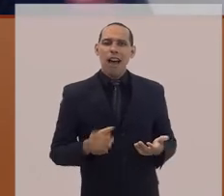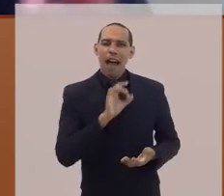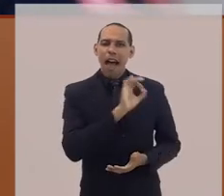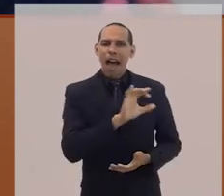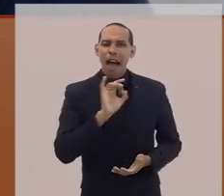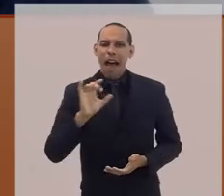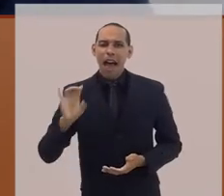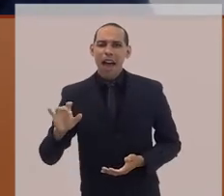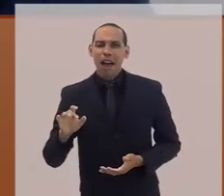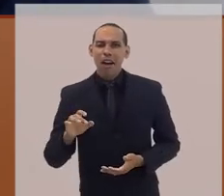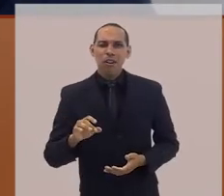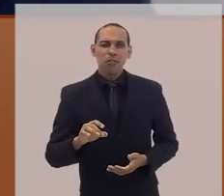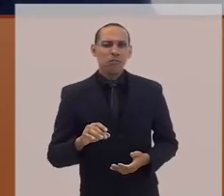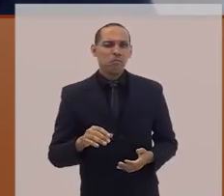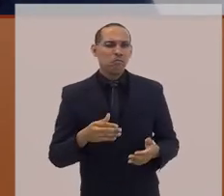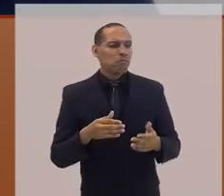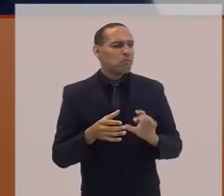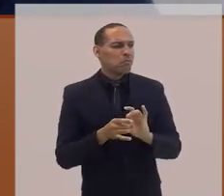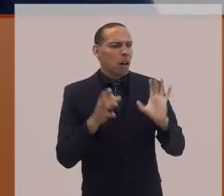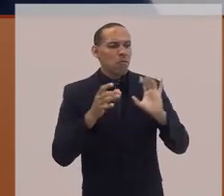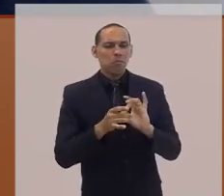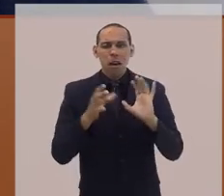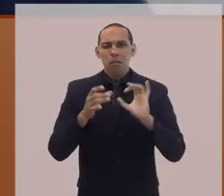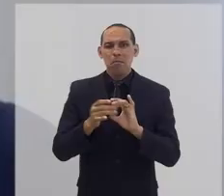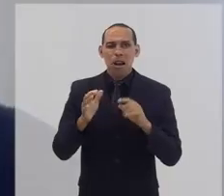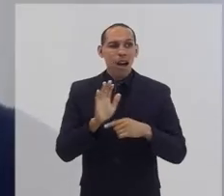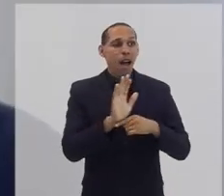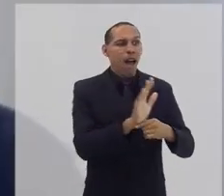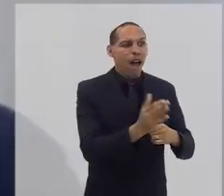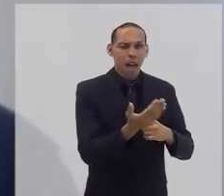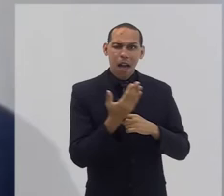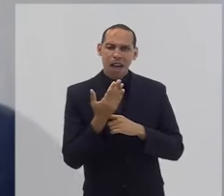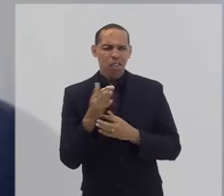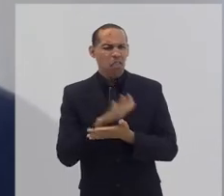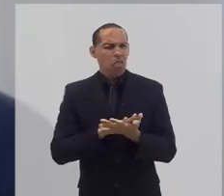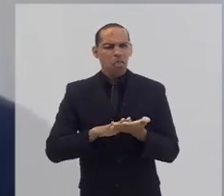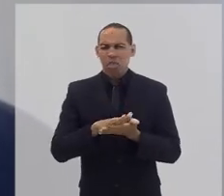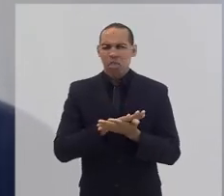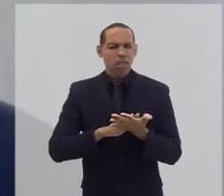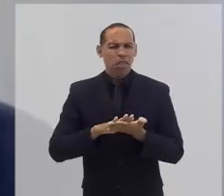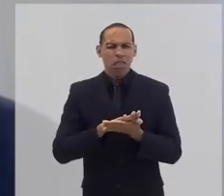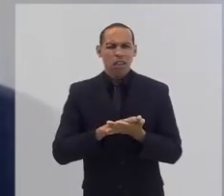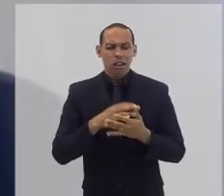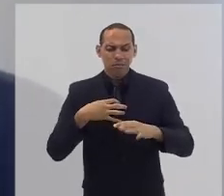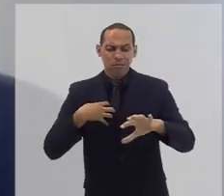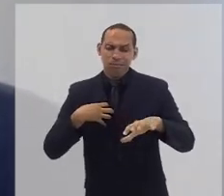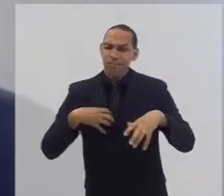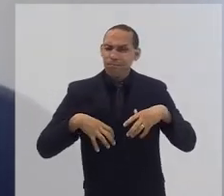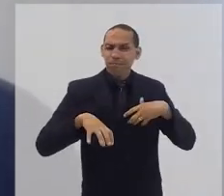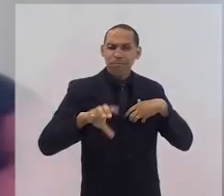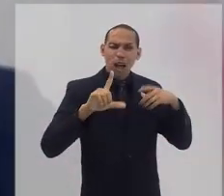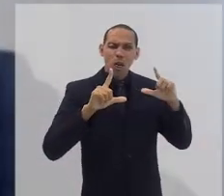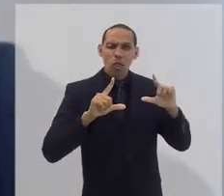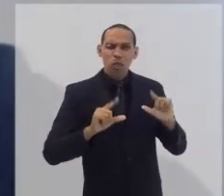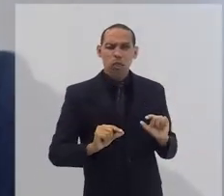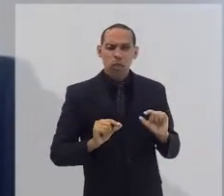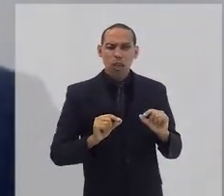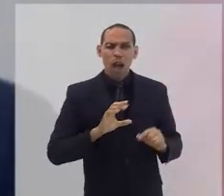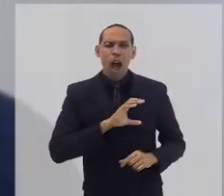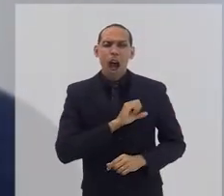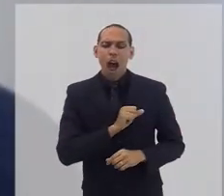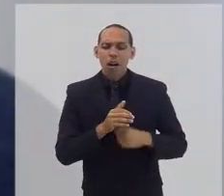A gente perde vínculo de empatia, compaixão, caminhada coletiva,